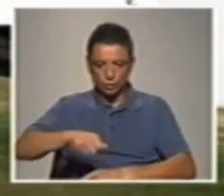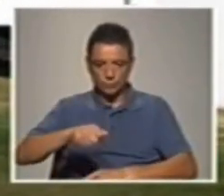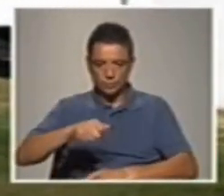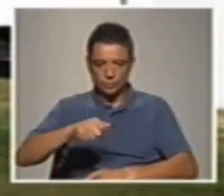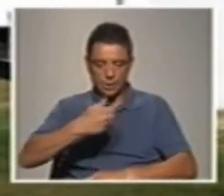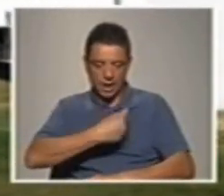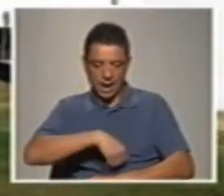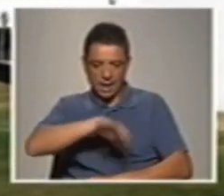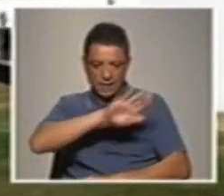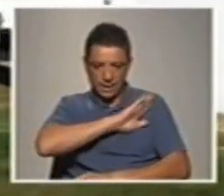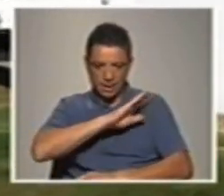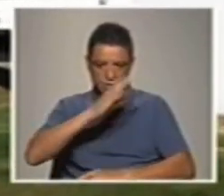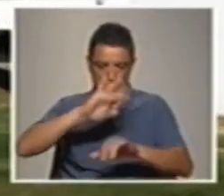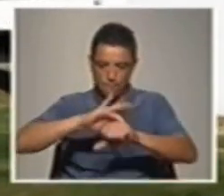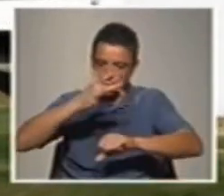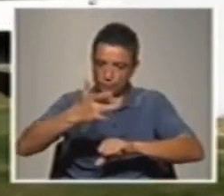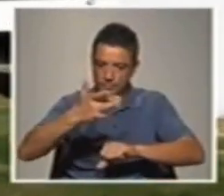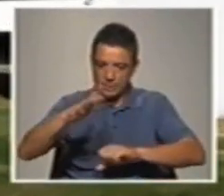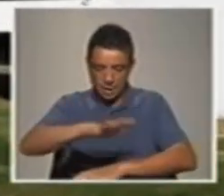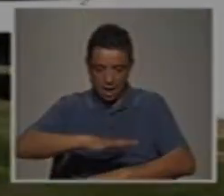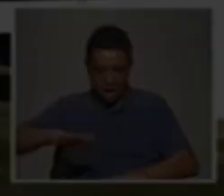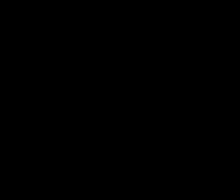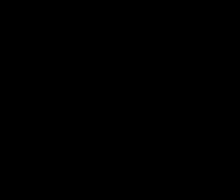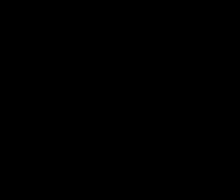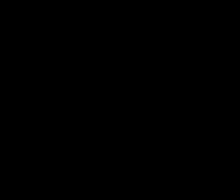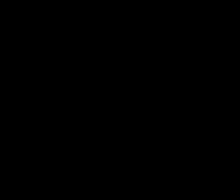académicos e profissionais da área.